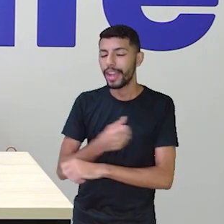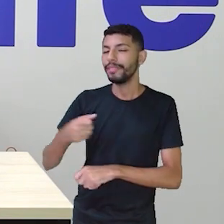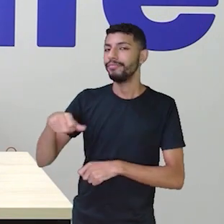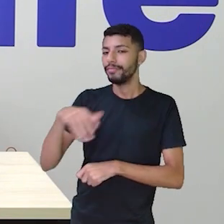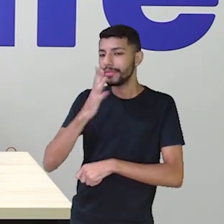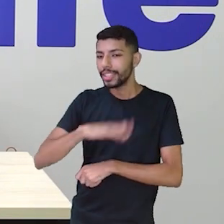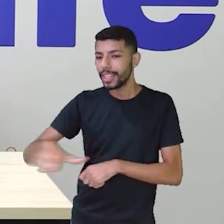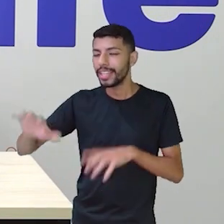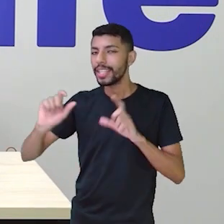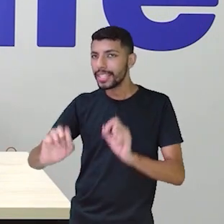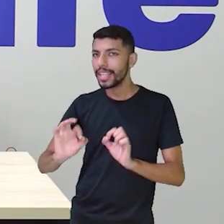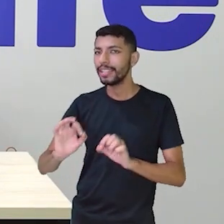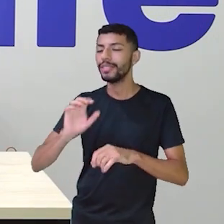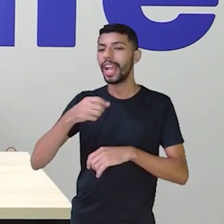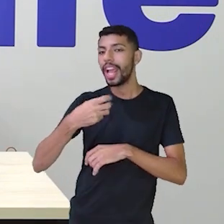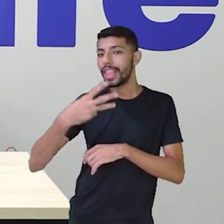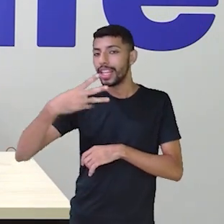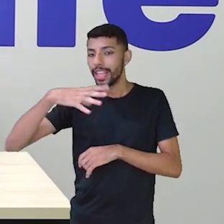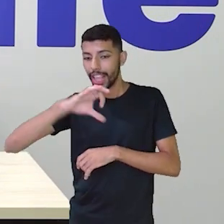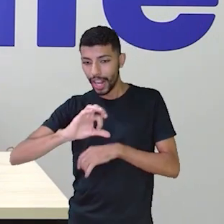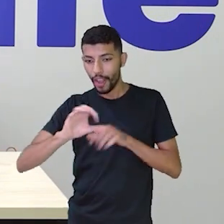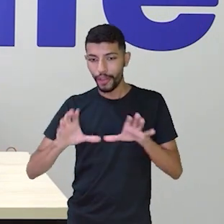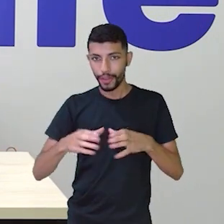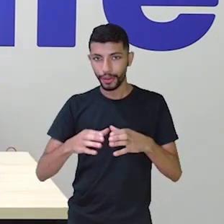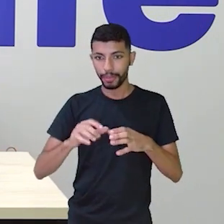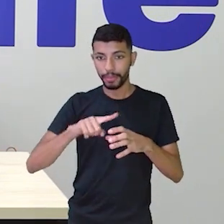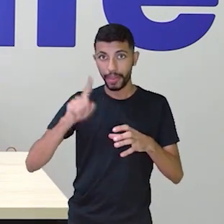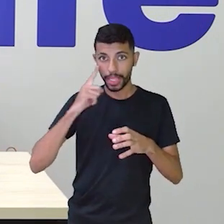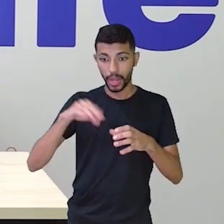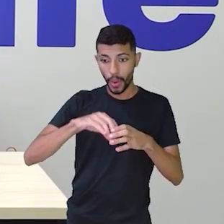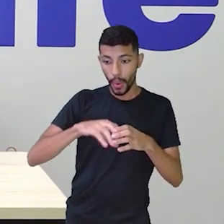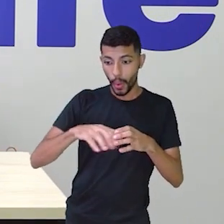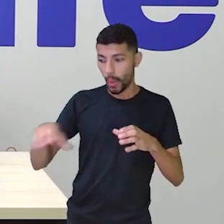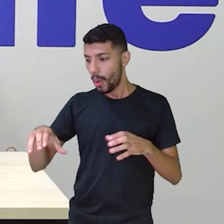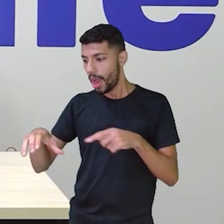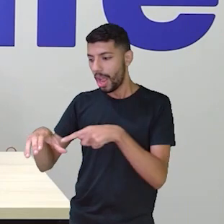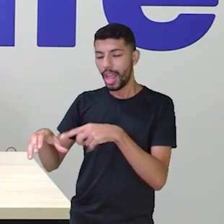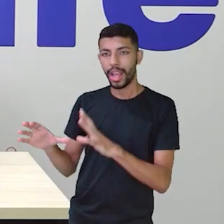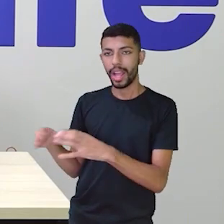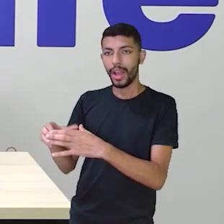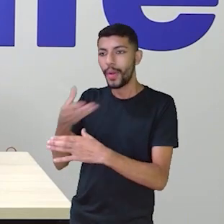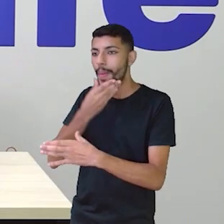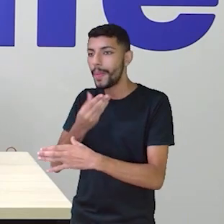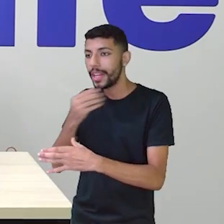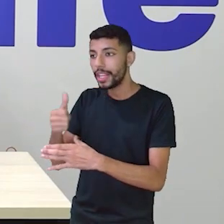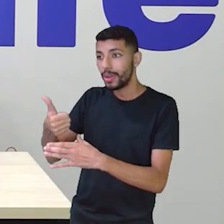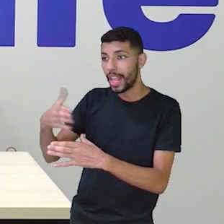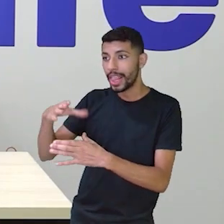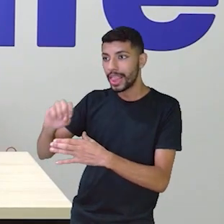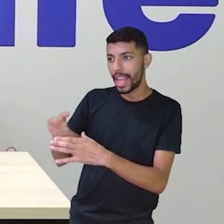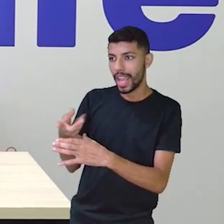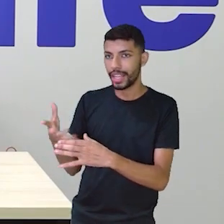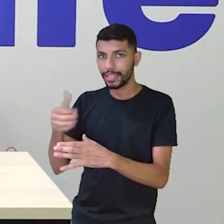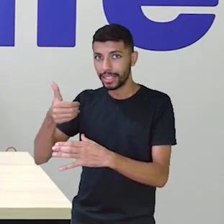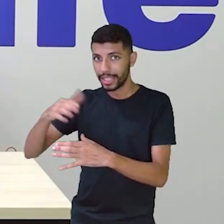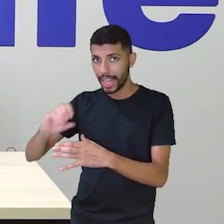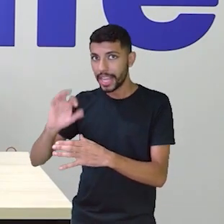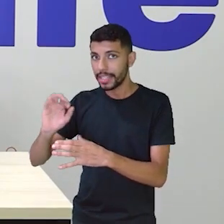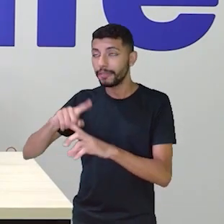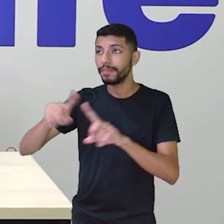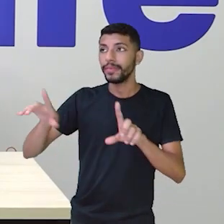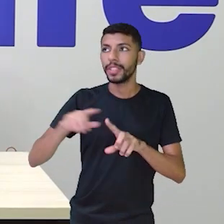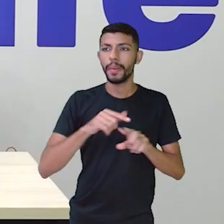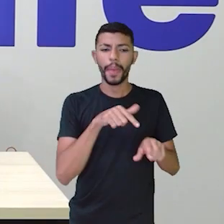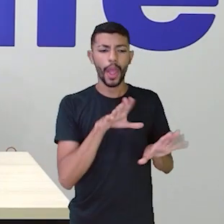39. Dessas 39, 10 são meninos. O que é que é preciso fazer para